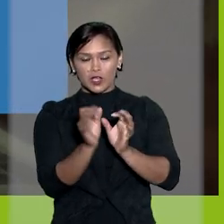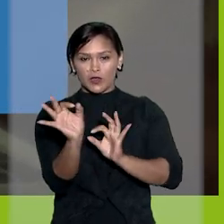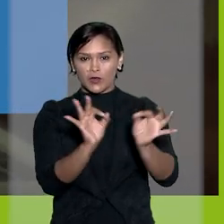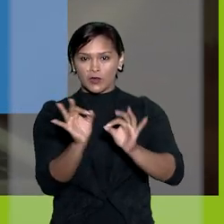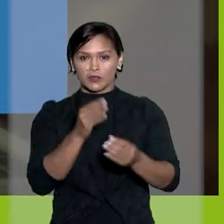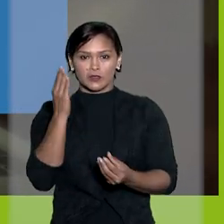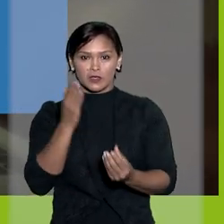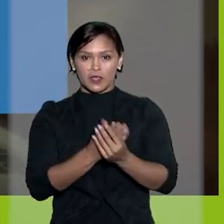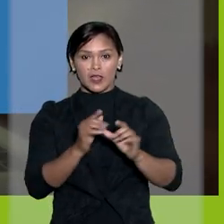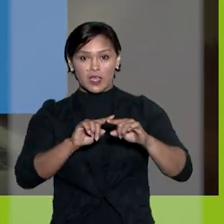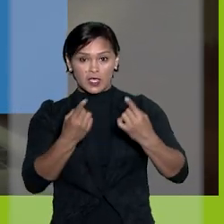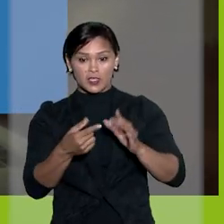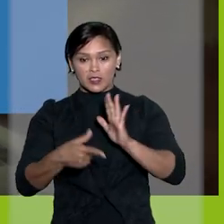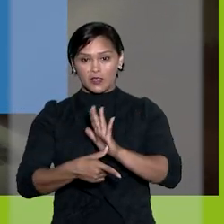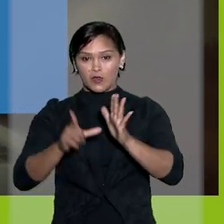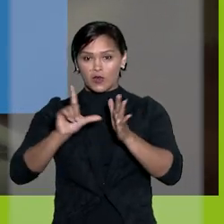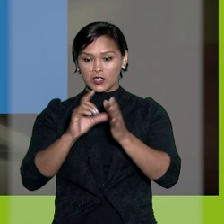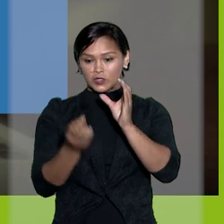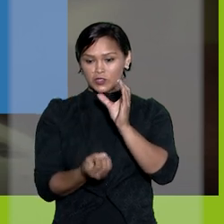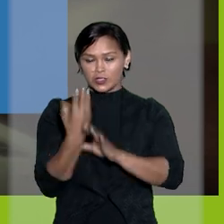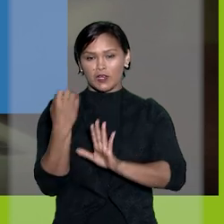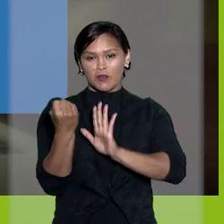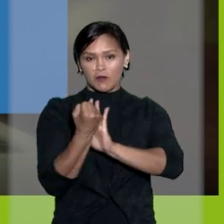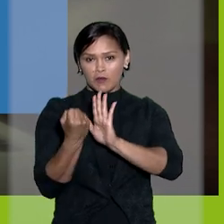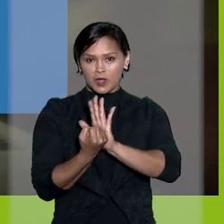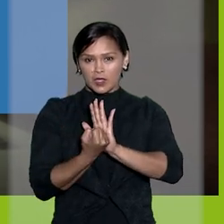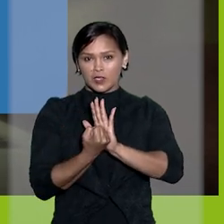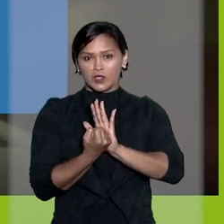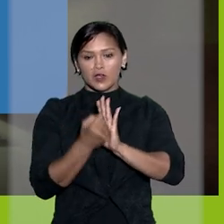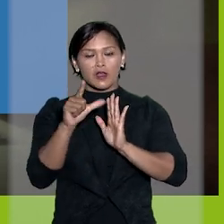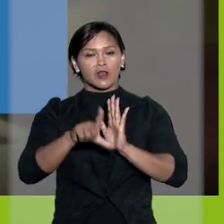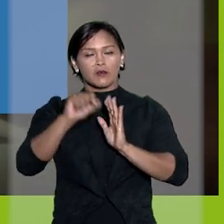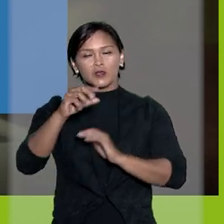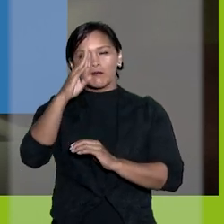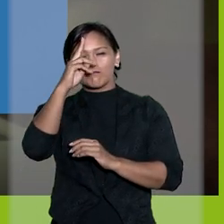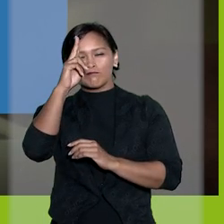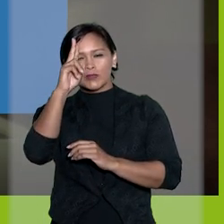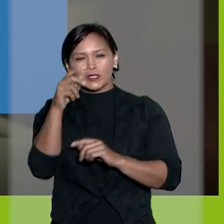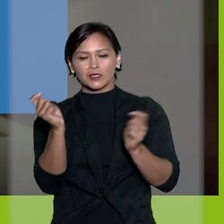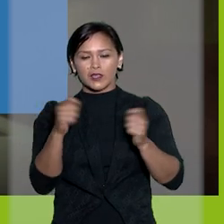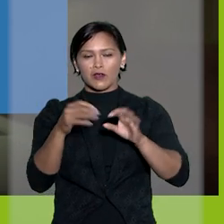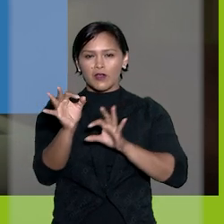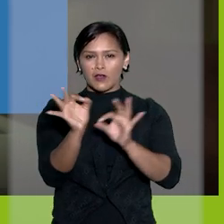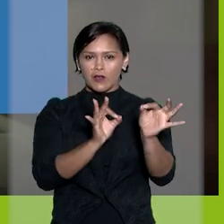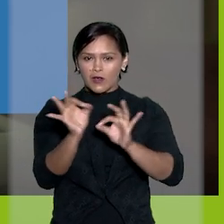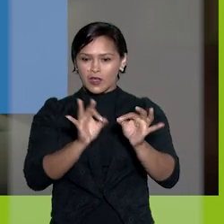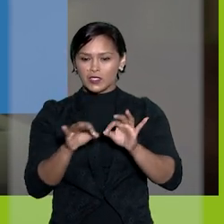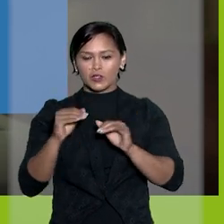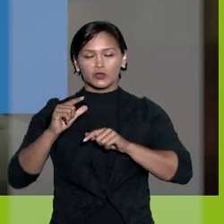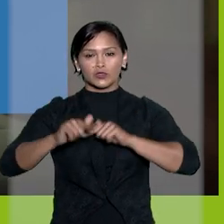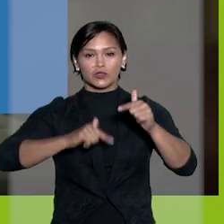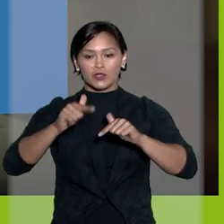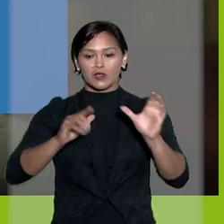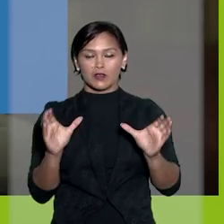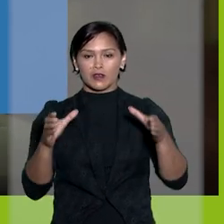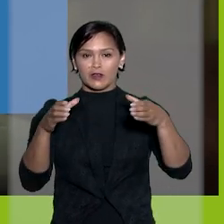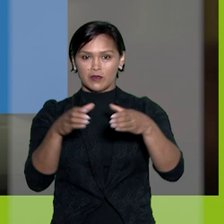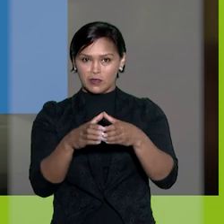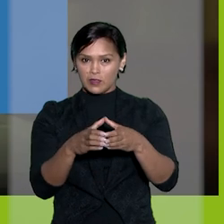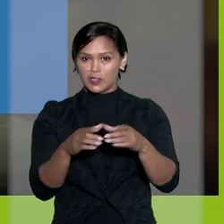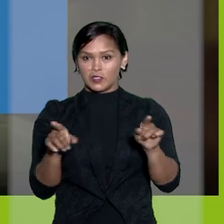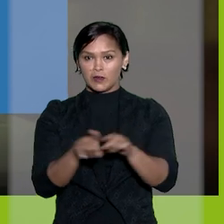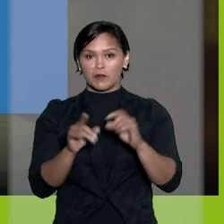aliado na gestão de processos. Por isso, antes de criar um marcador, a dica é refletir sobre a organização das